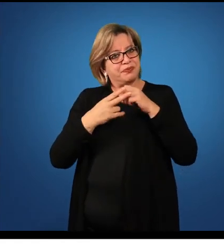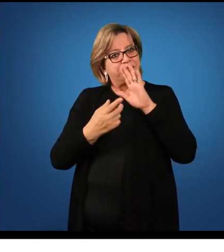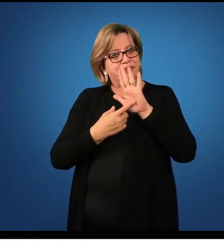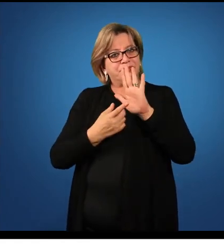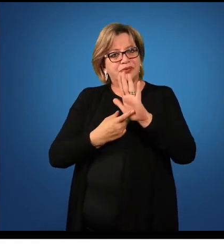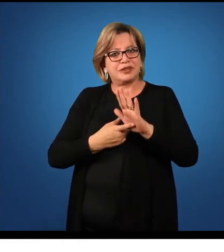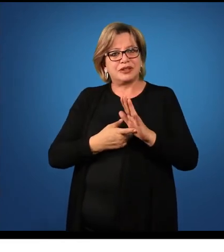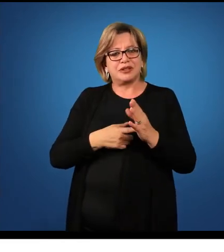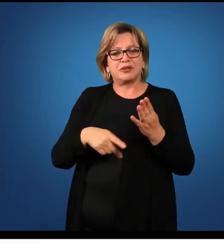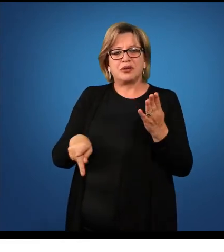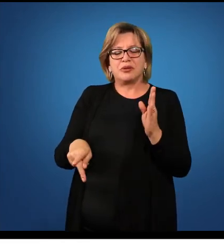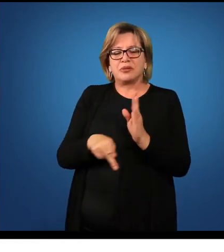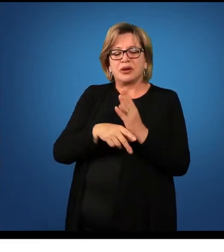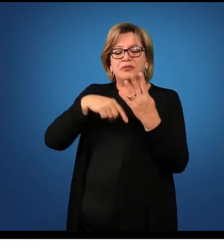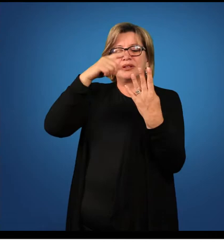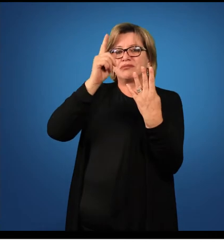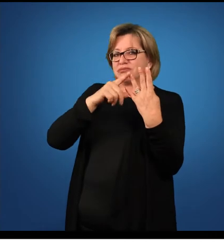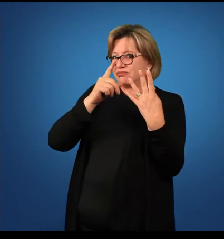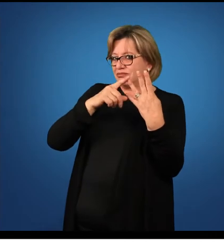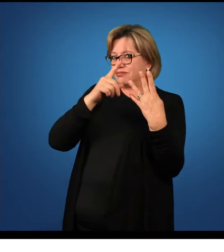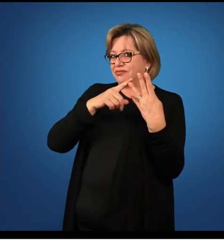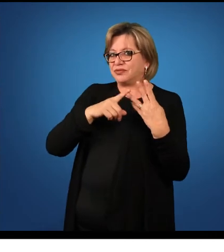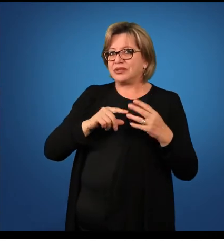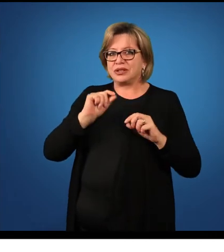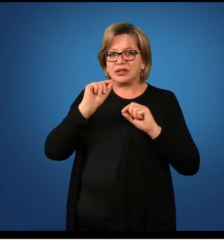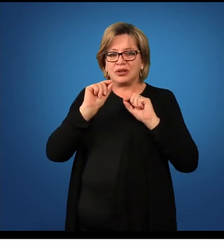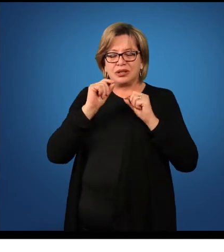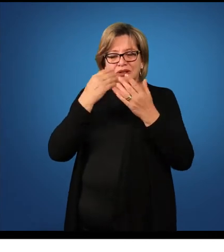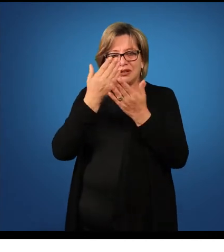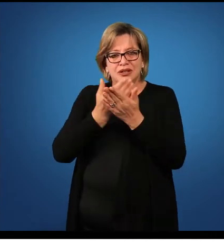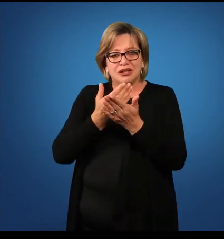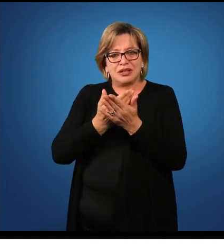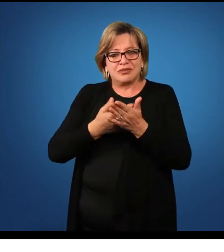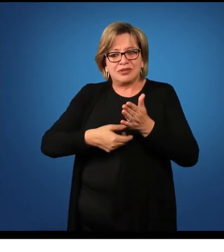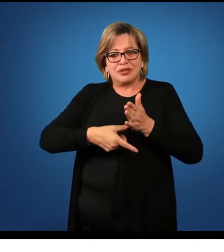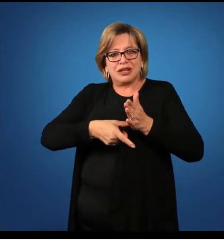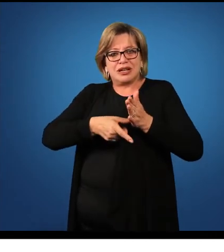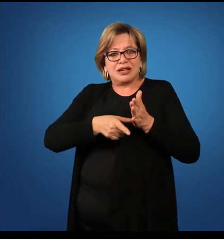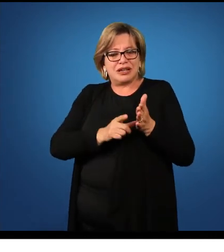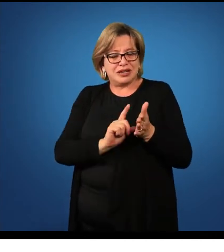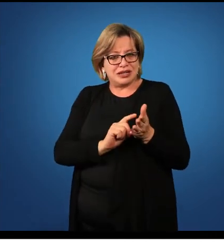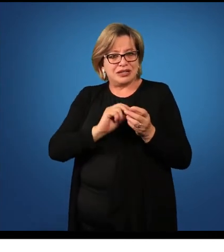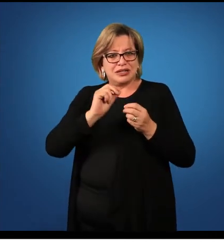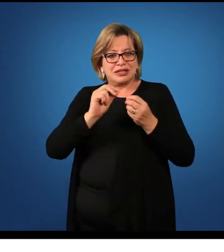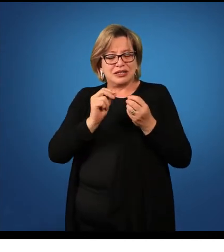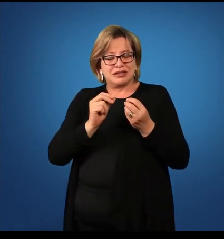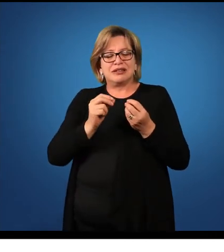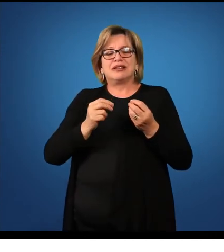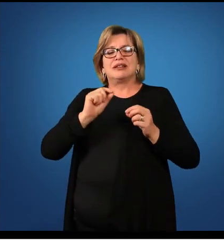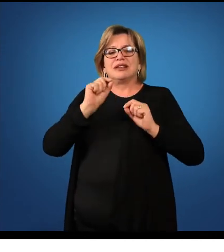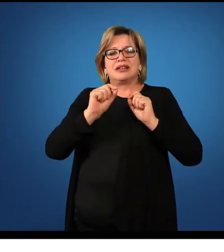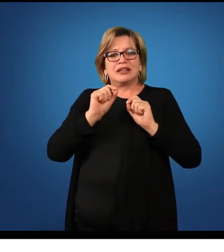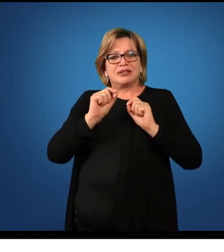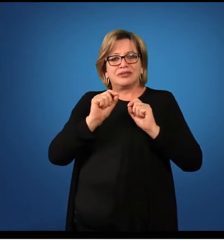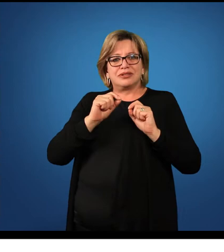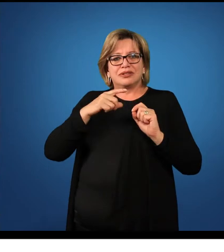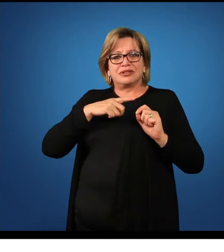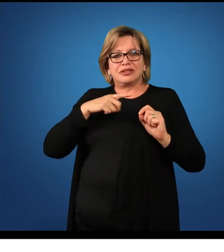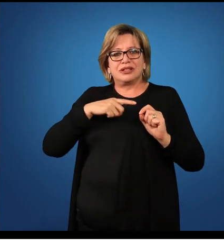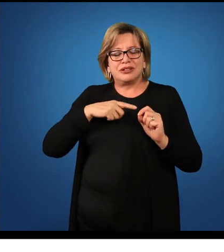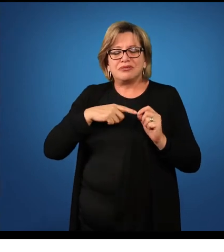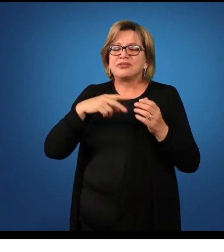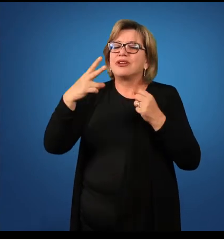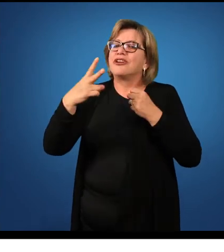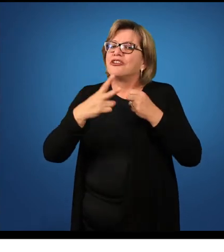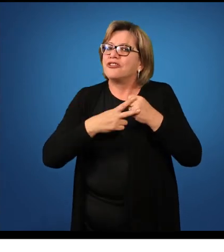de terceira conjugação. O que veremos, então, antes de darmos continuidade aos adjuntos adverbiais, veremos, então,